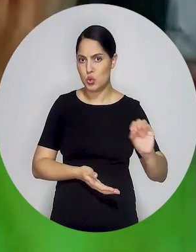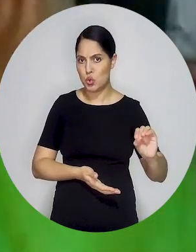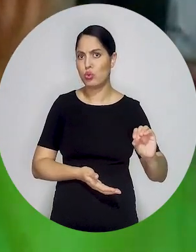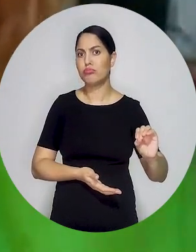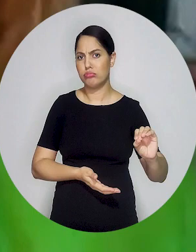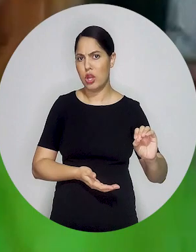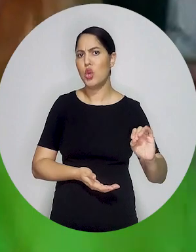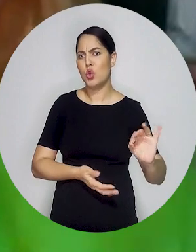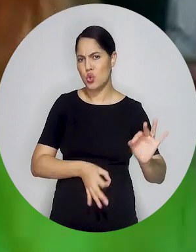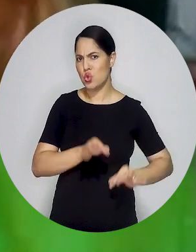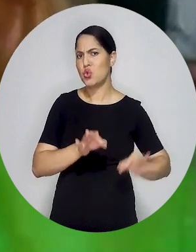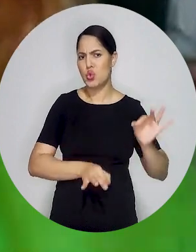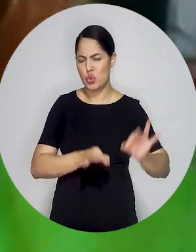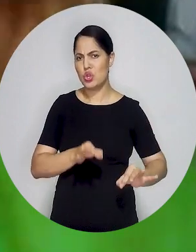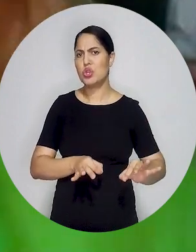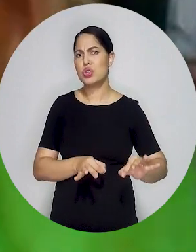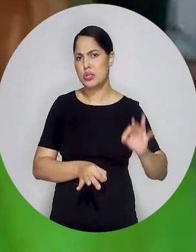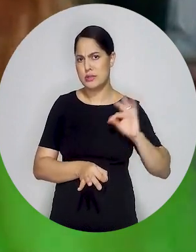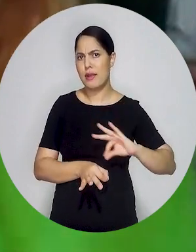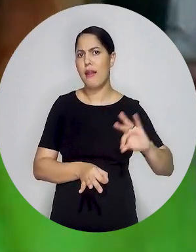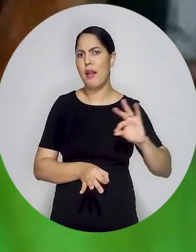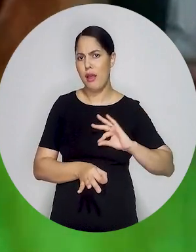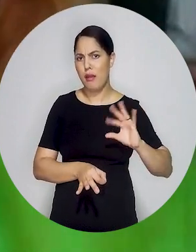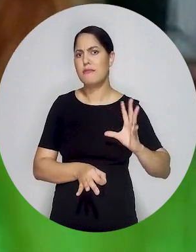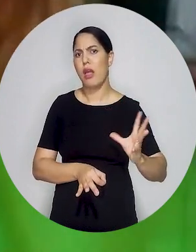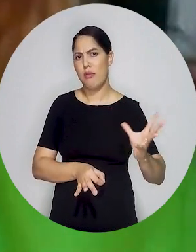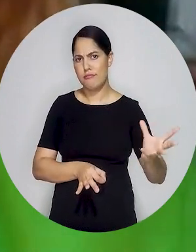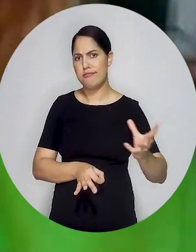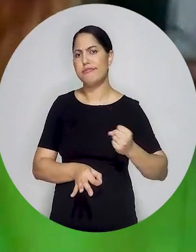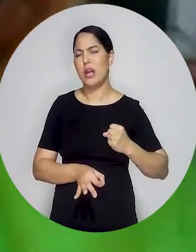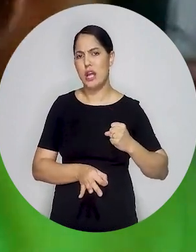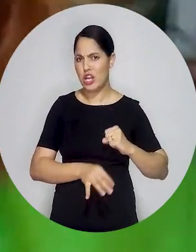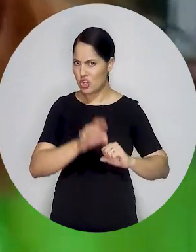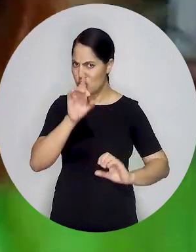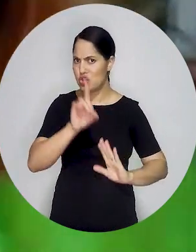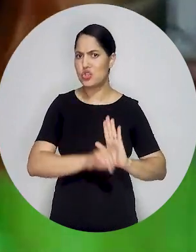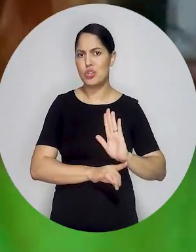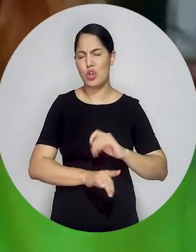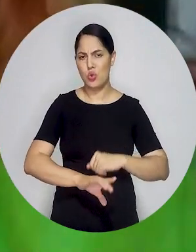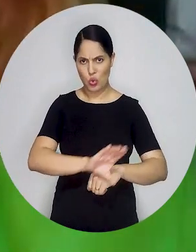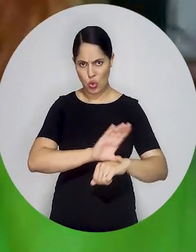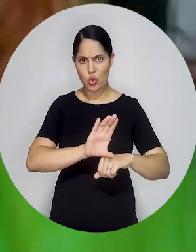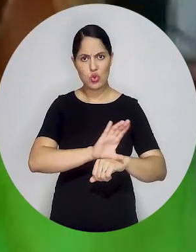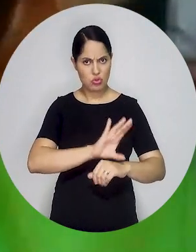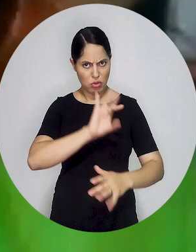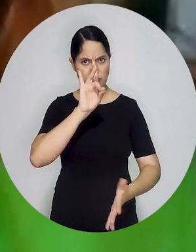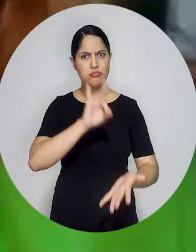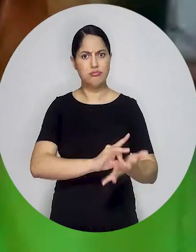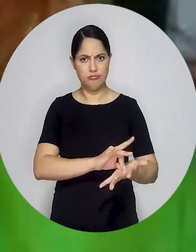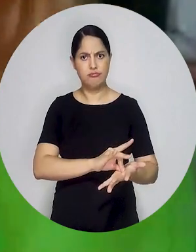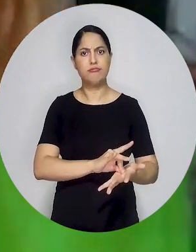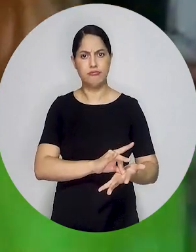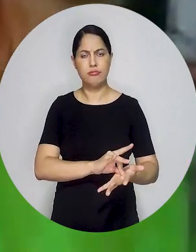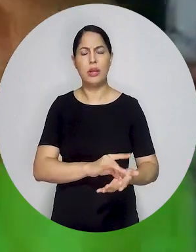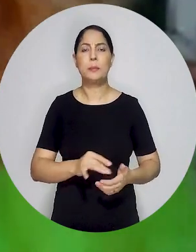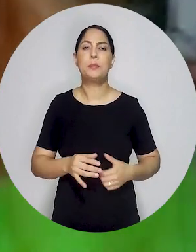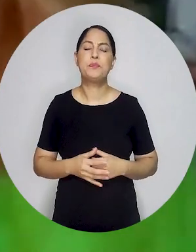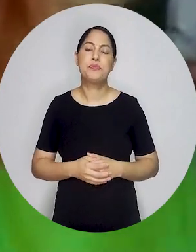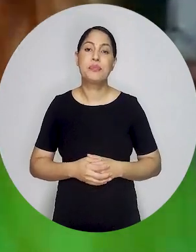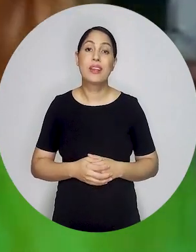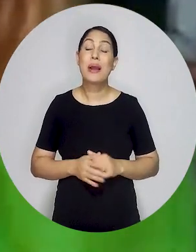o valor do piso, de aumento do piso, que realmente isso é um direito dela